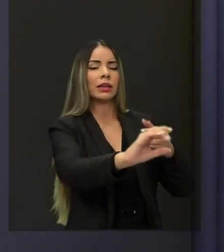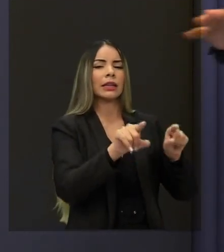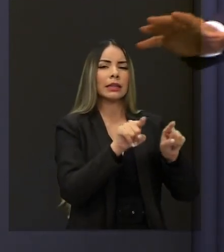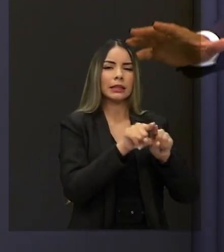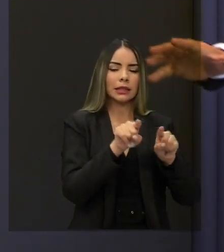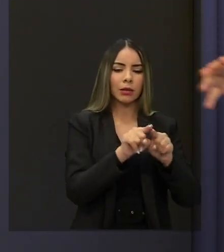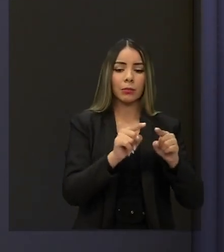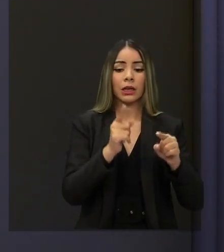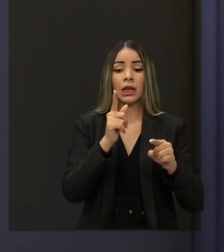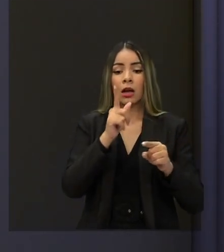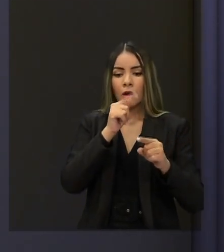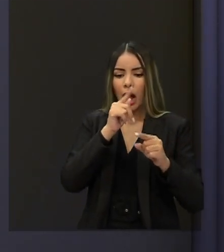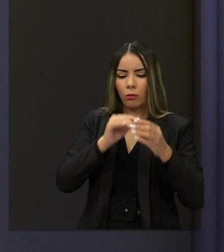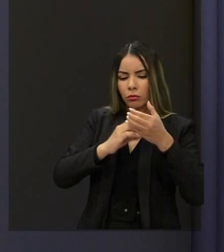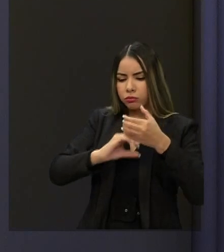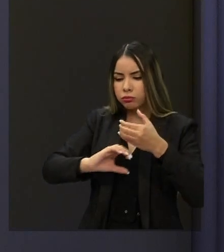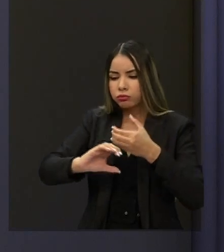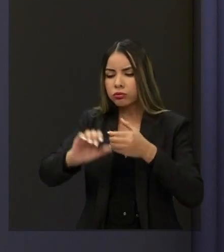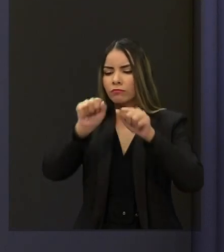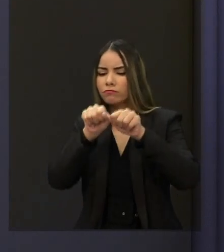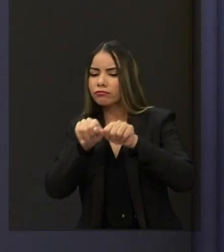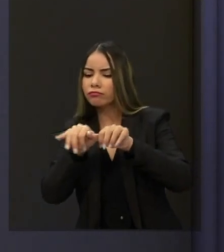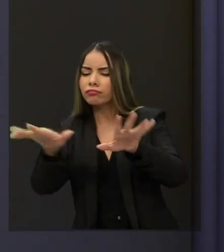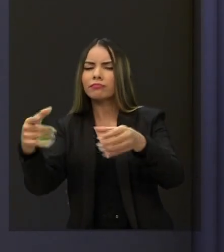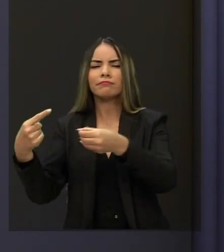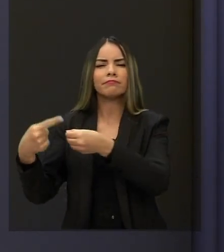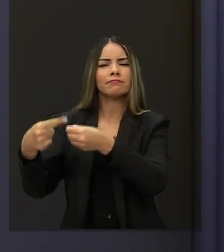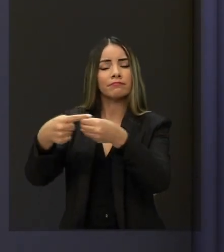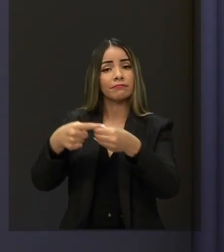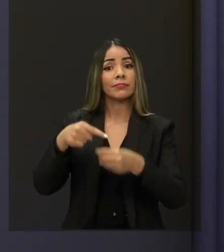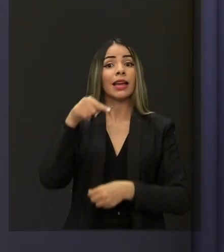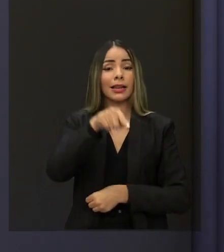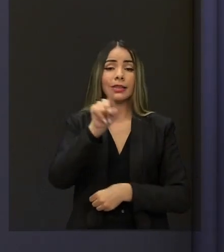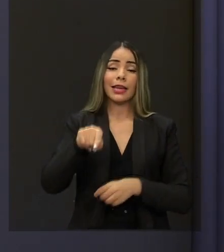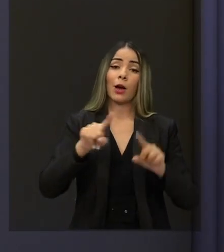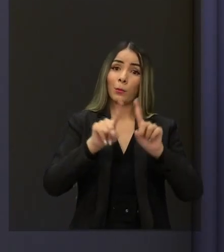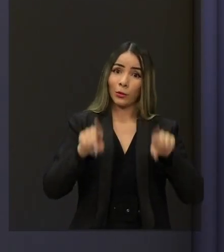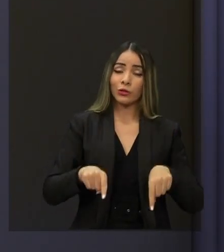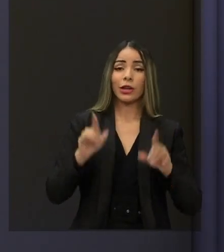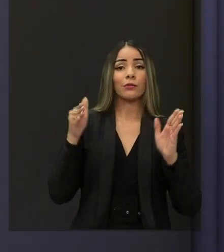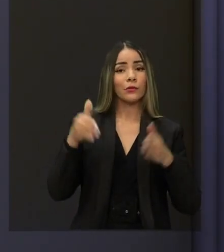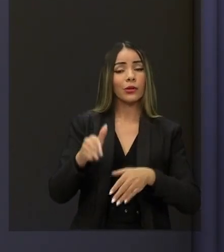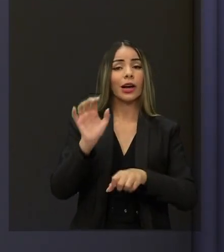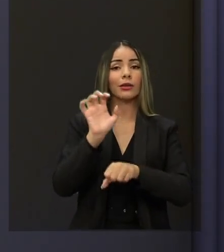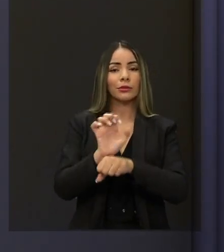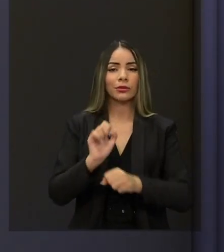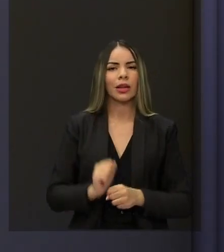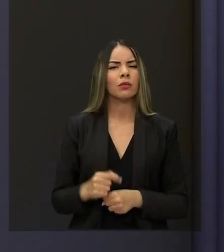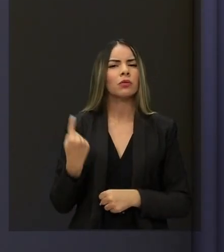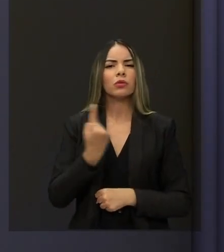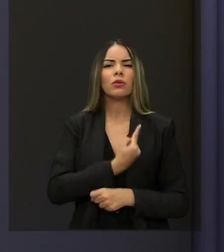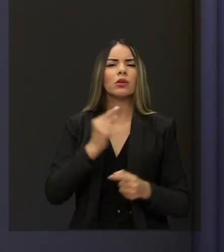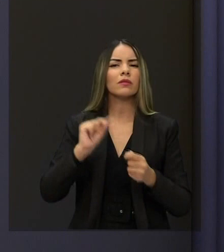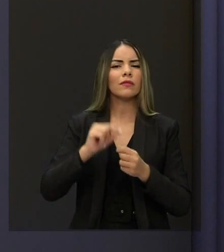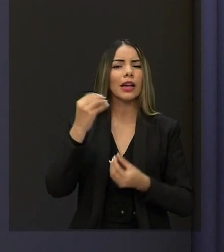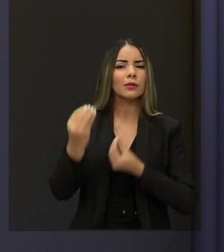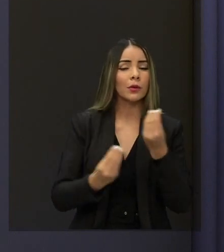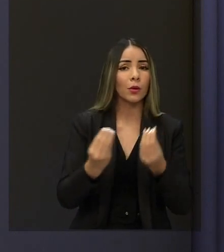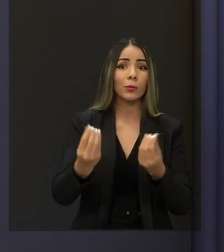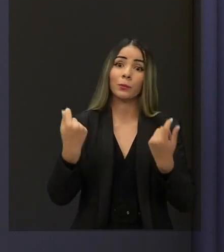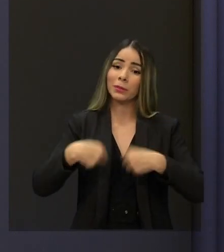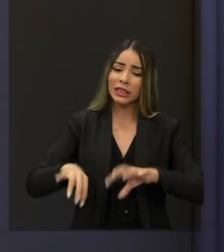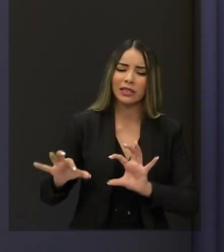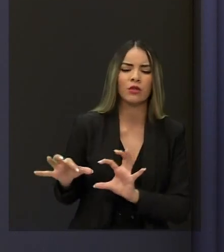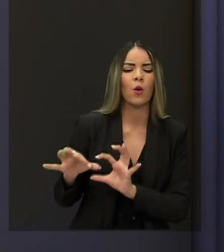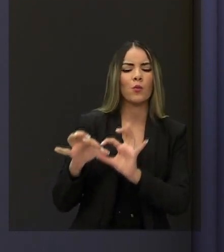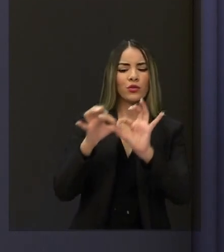para levar para todas as cidades do Ceará. Esse é o projeto que nós precisamos para o Estado e para realizá-lo é preciso a união de forças